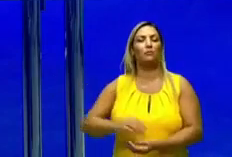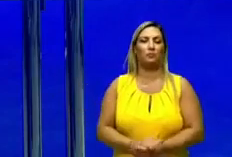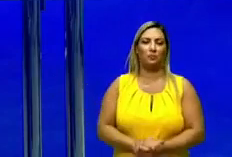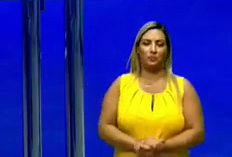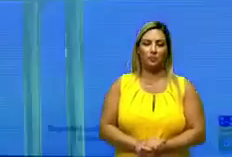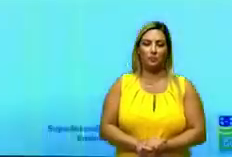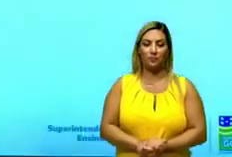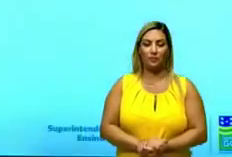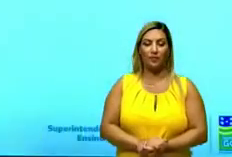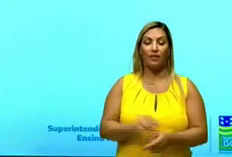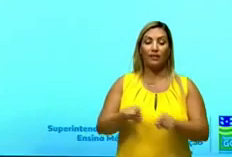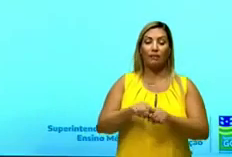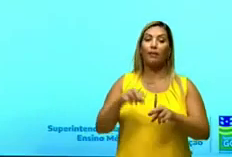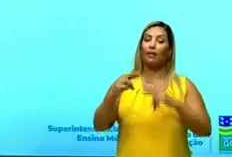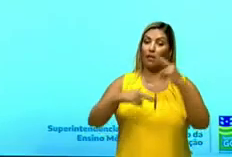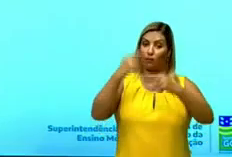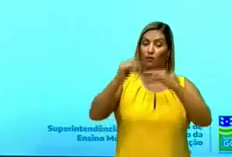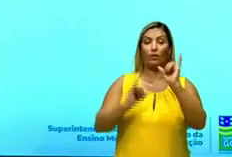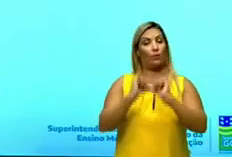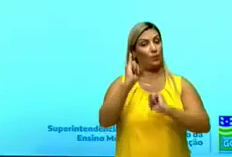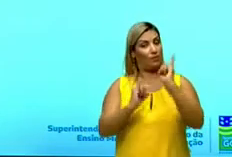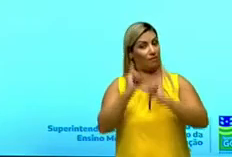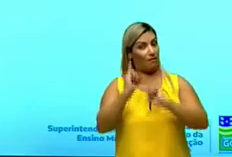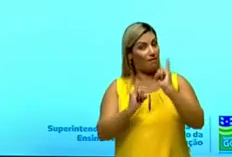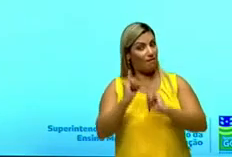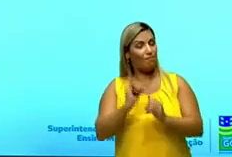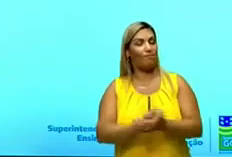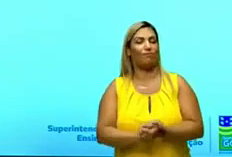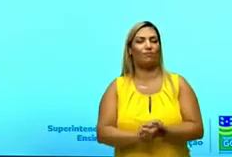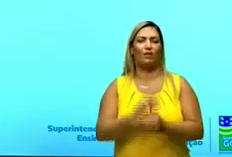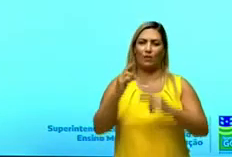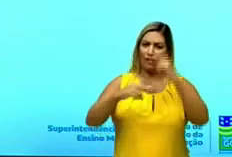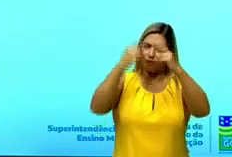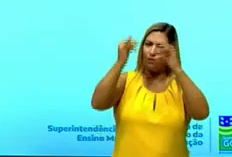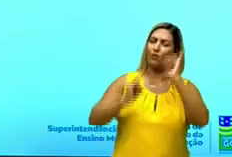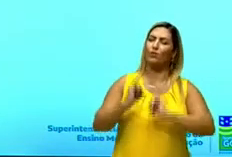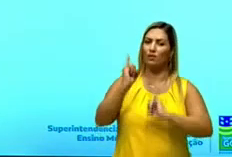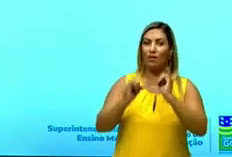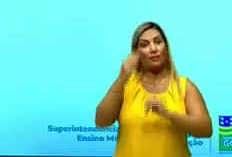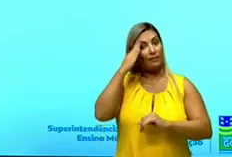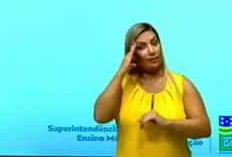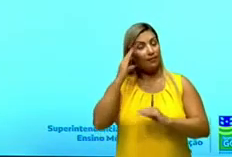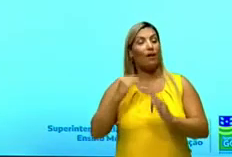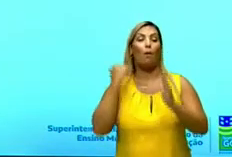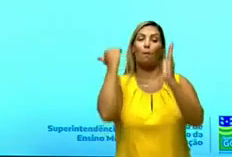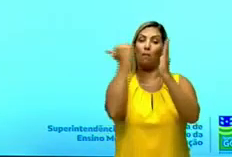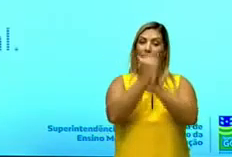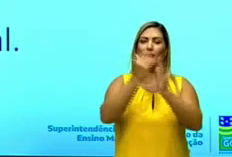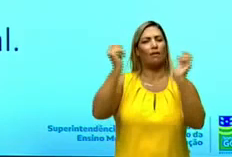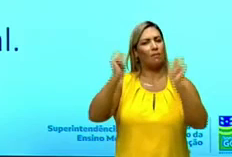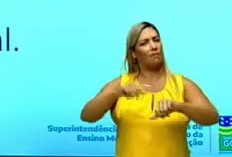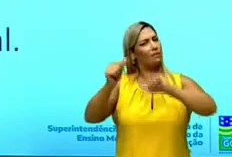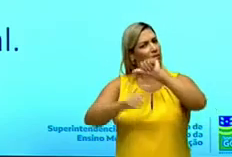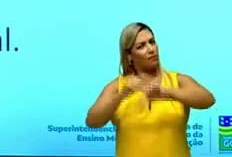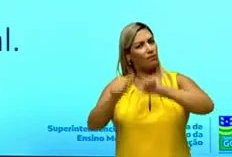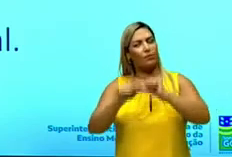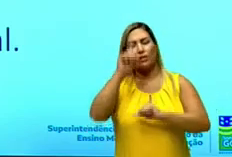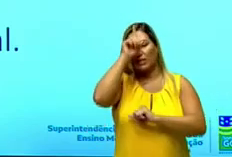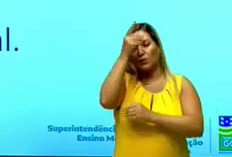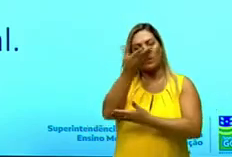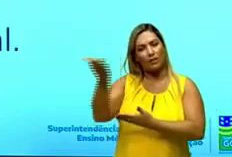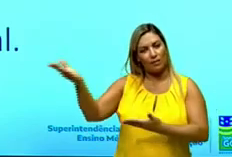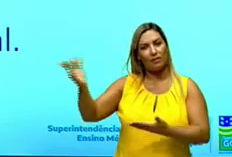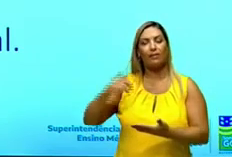Além disso, nós temos a revolução industrial. Essa revolução industrial, é importante a gente entender que vai aumentar a capacidade de transformação da natureza.